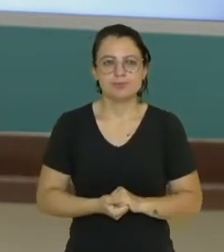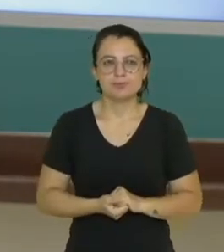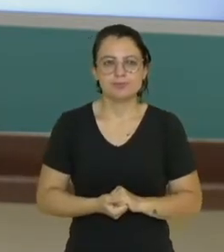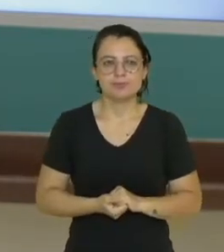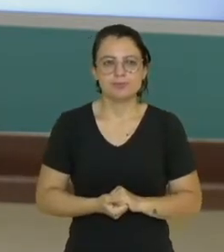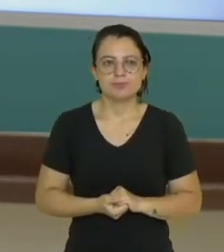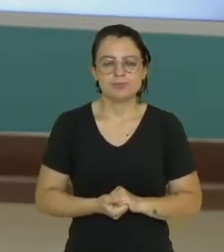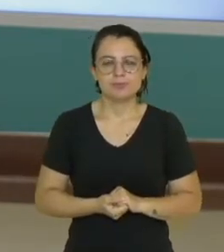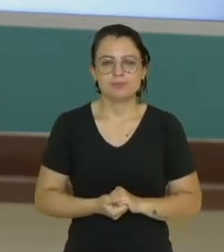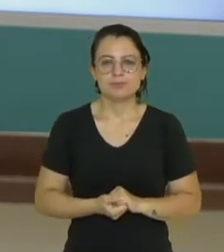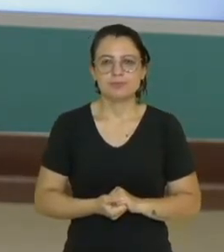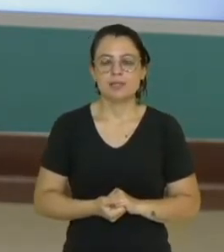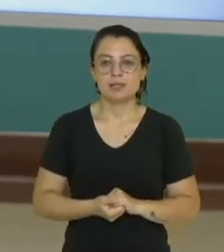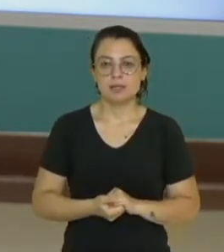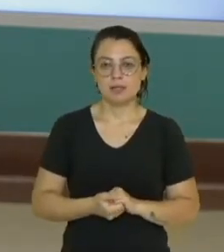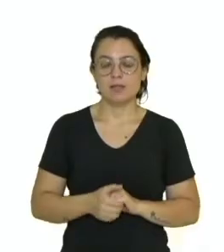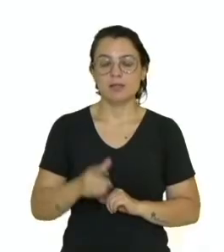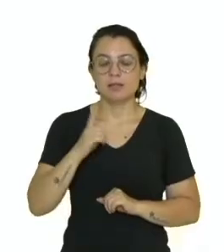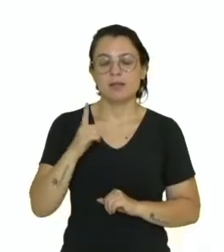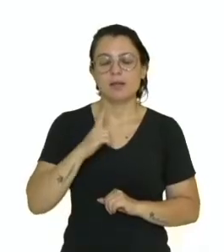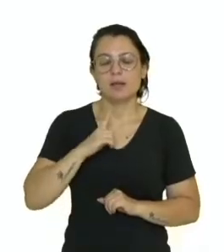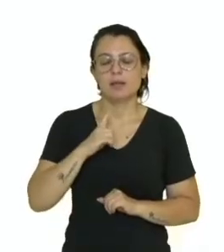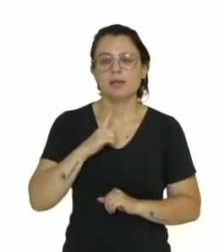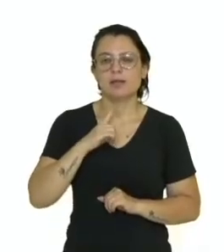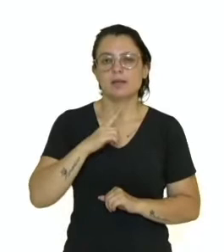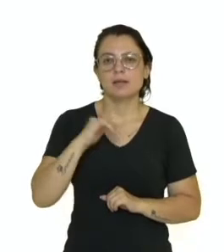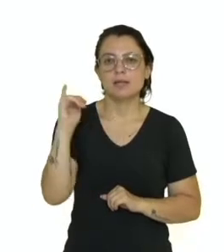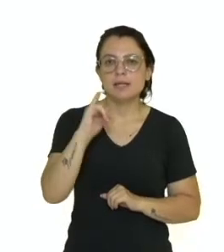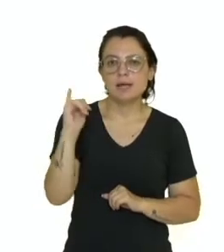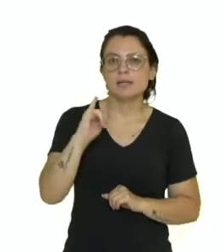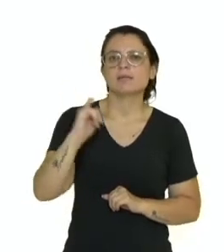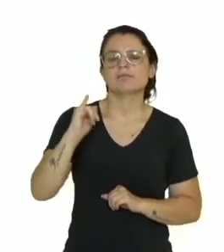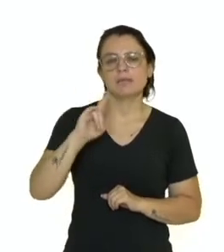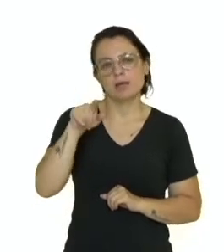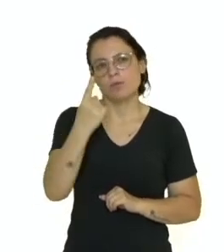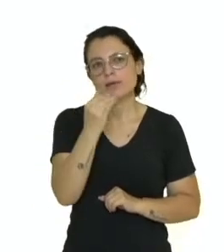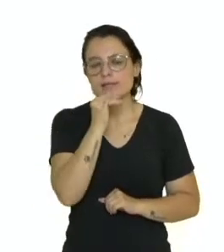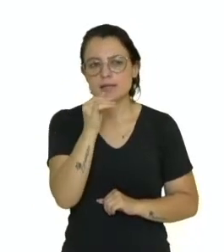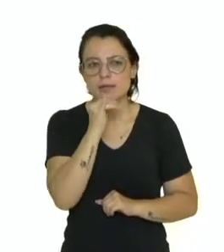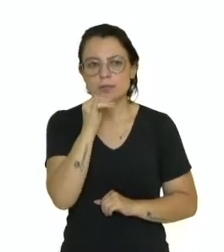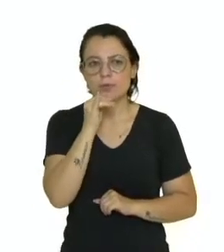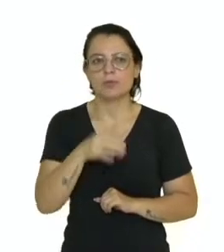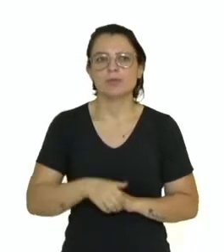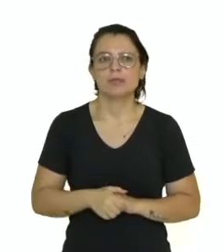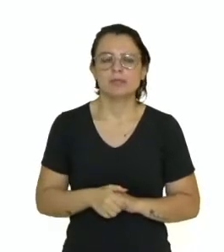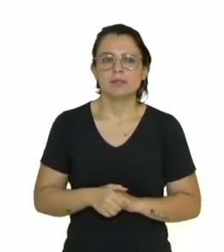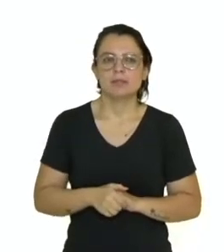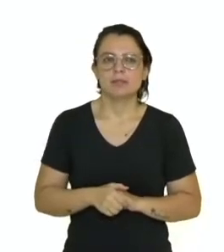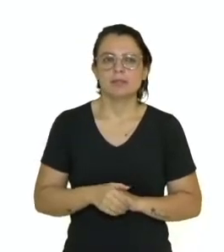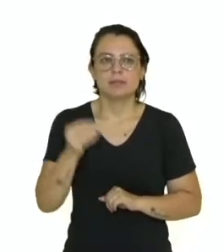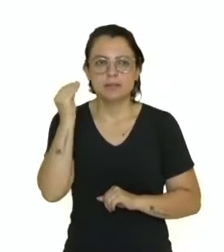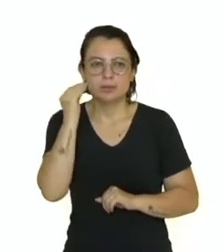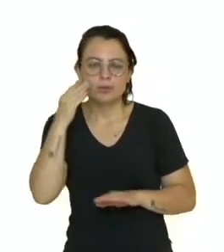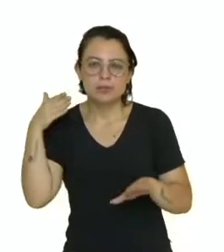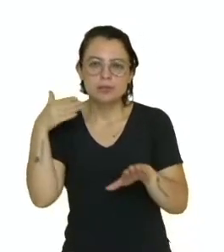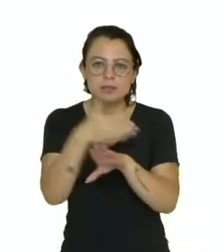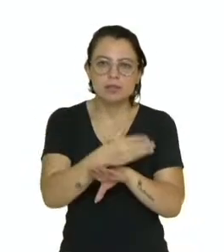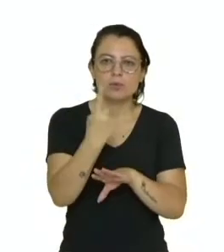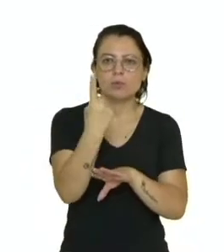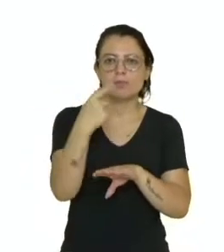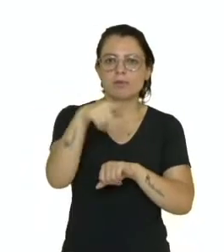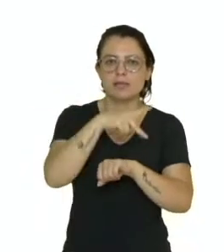E o Iraque foi um exemplo, né? O Iraque é um país que tem muito petróleo, tentou invadir outros países, que nós iremos citar a seguir,